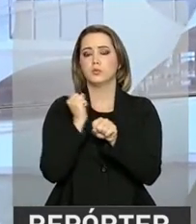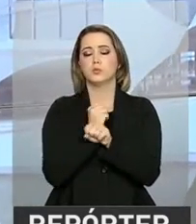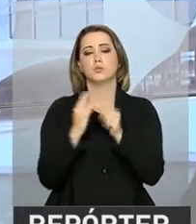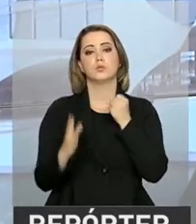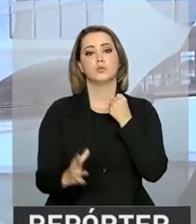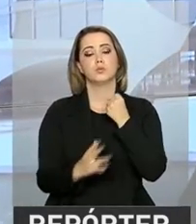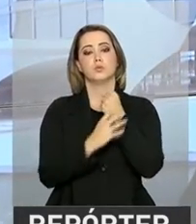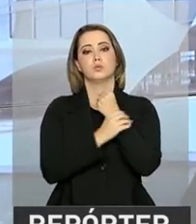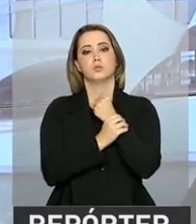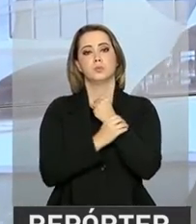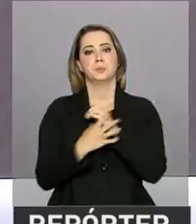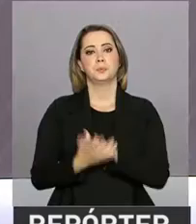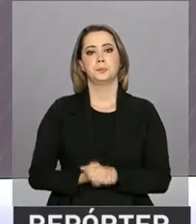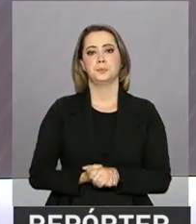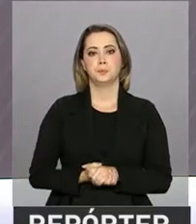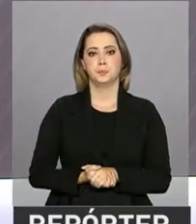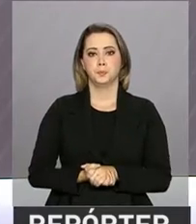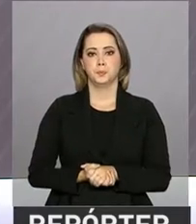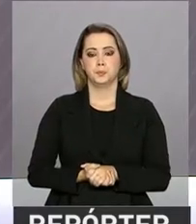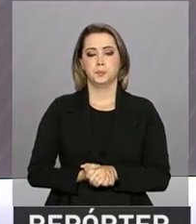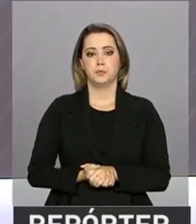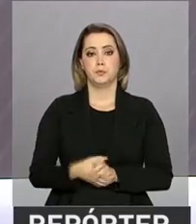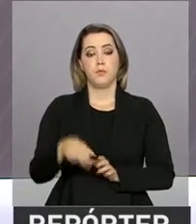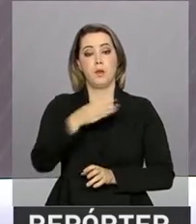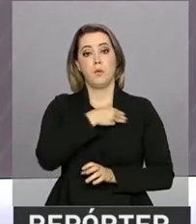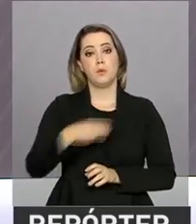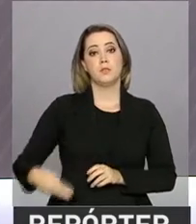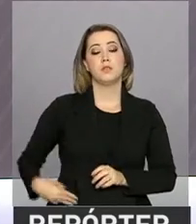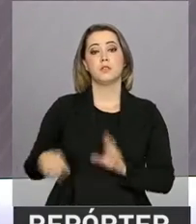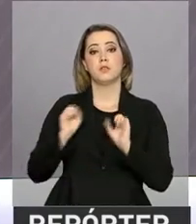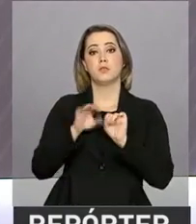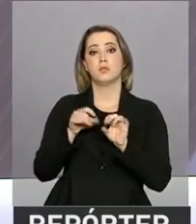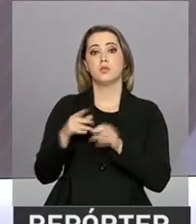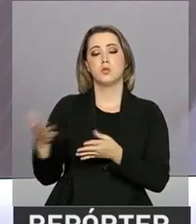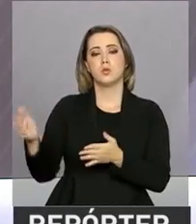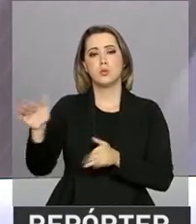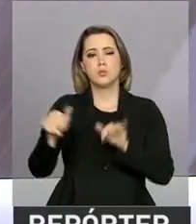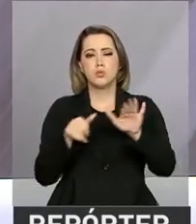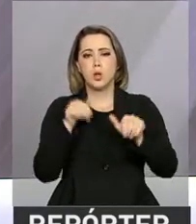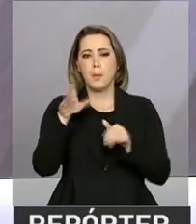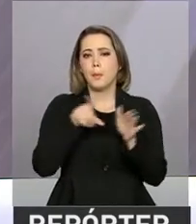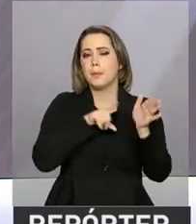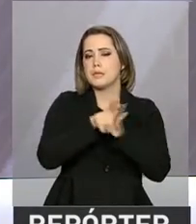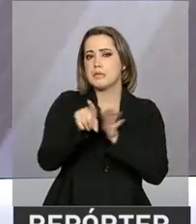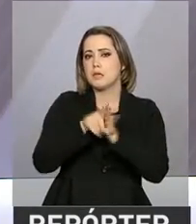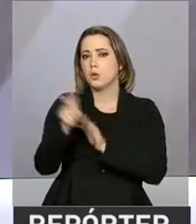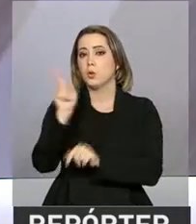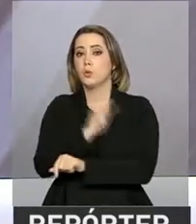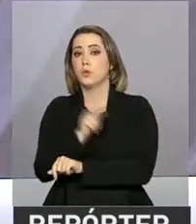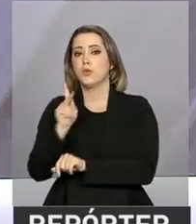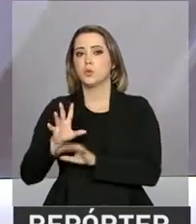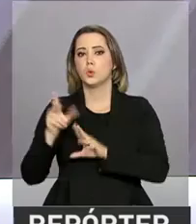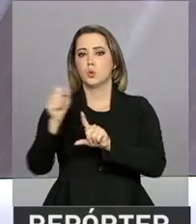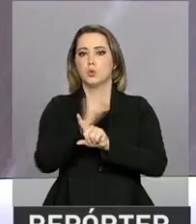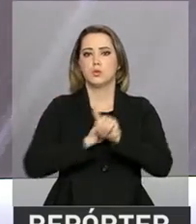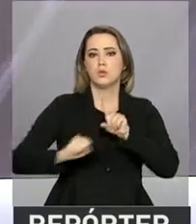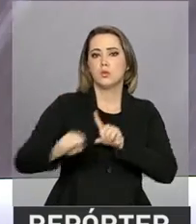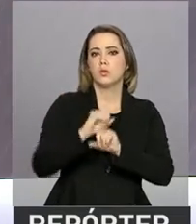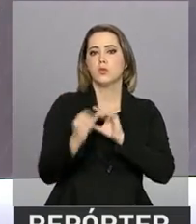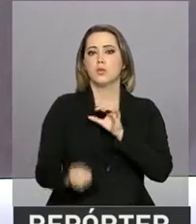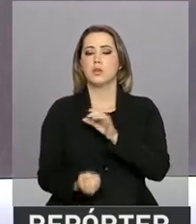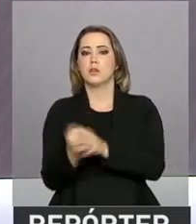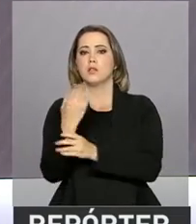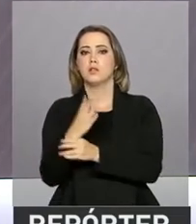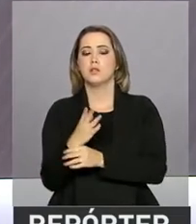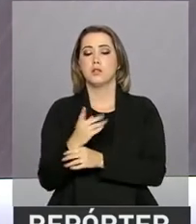infraestrutura e segurança. O Ministério da Educação convocou pesquisadores, professores e toda a sociedade para